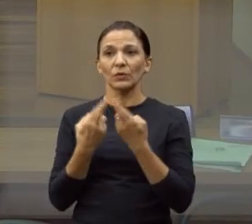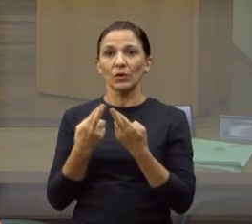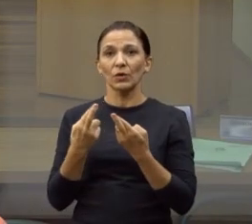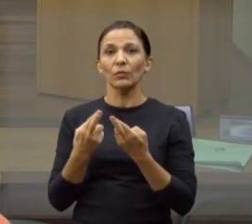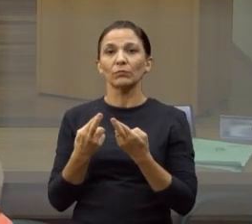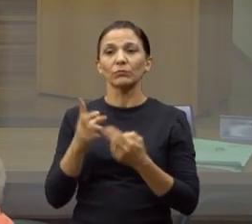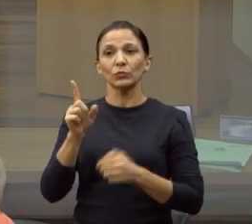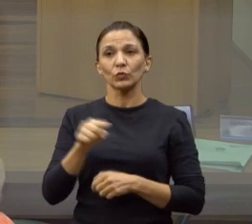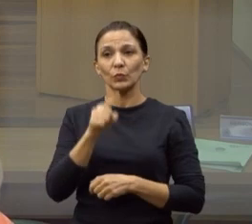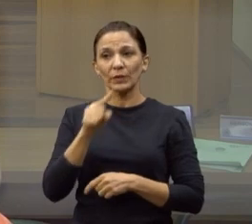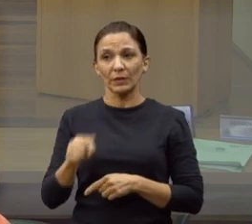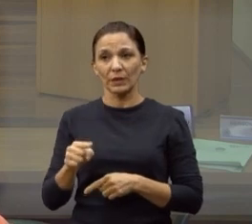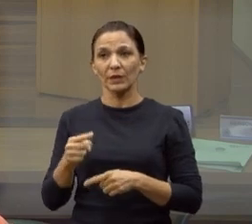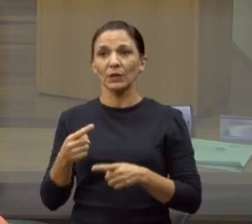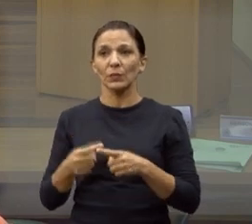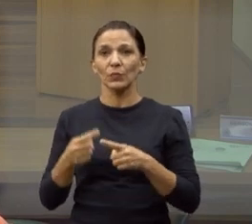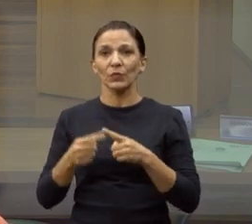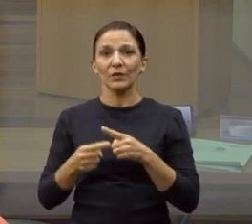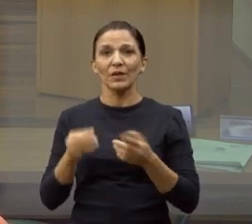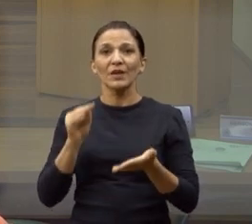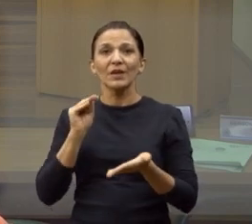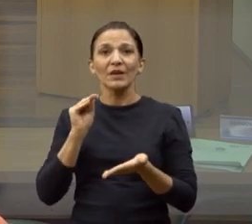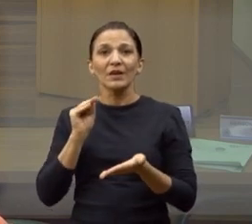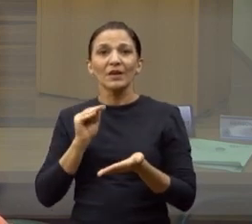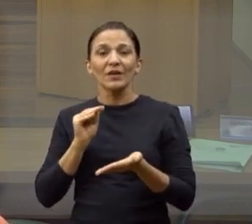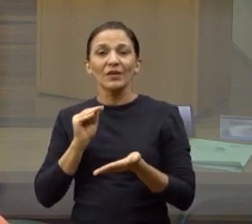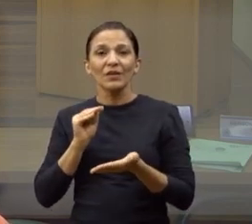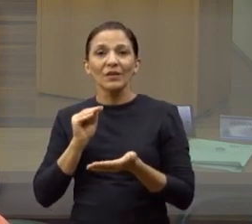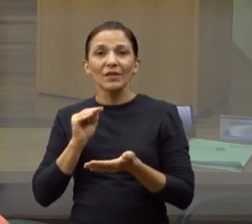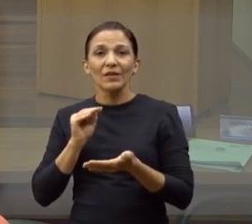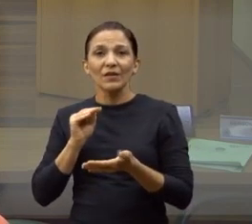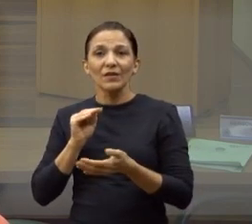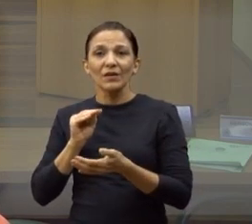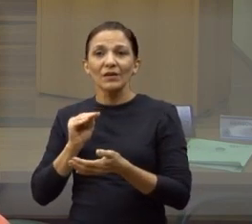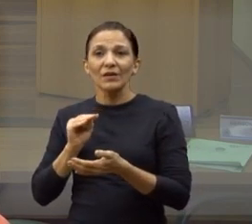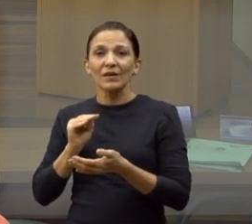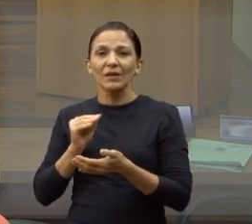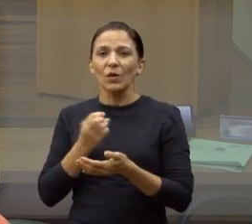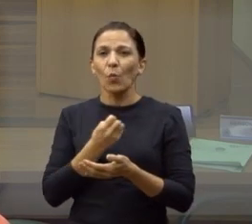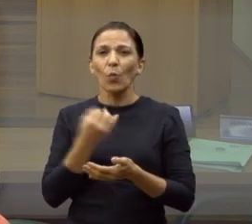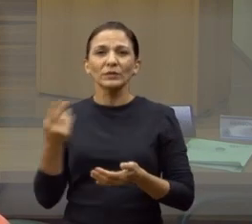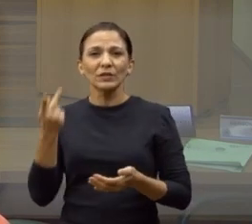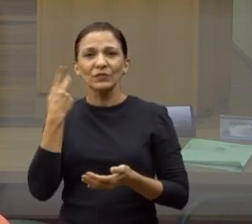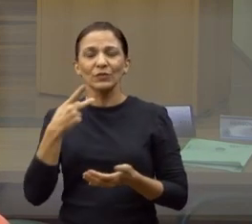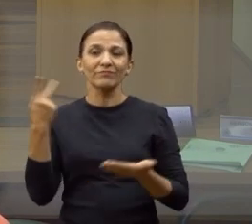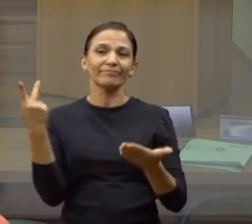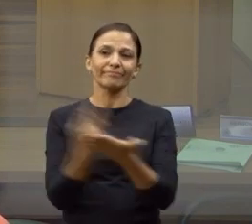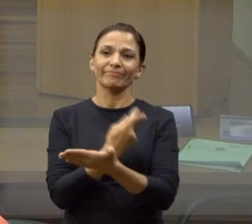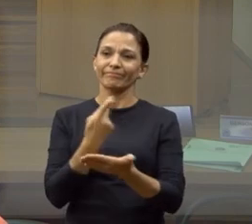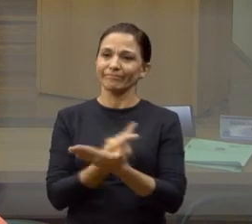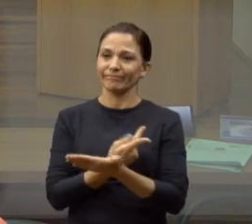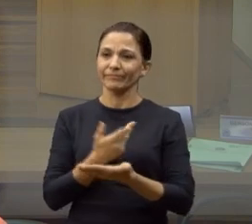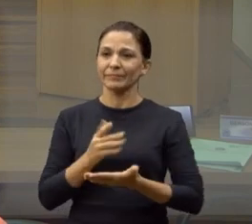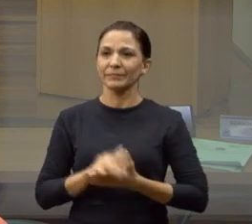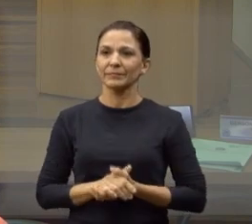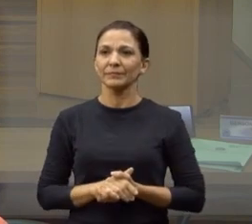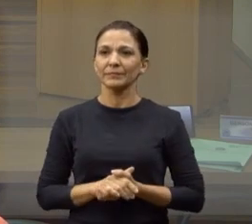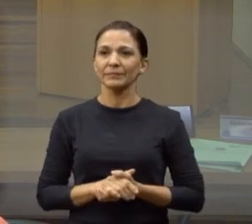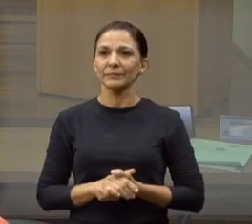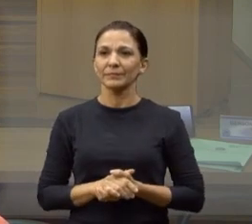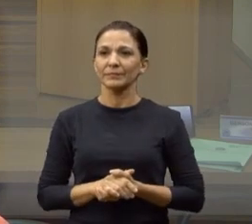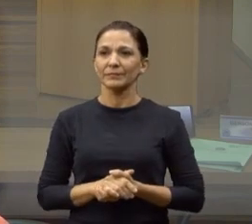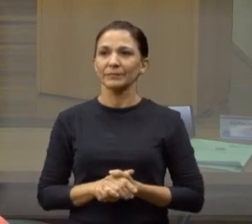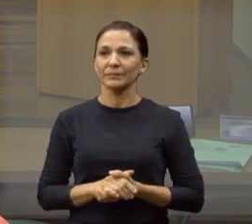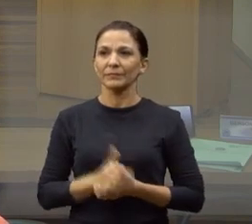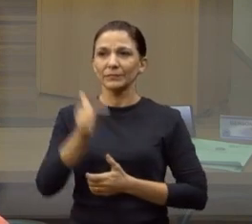porque está sem coro. vereador, estamos sem coro, pois não,